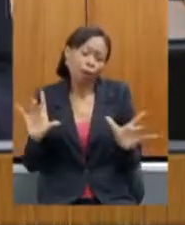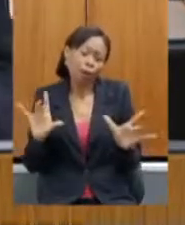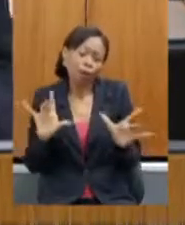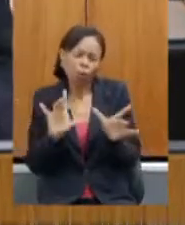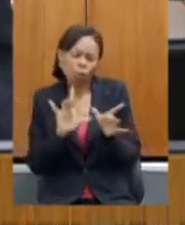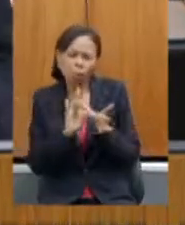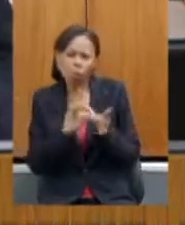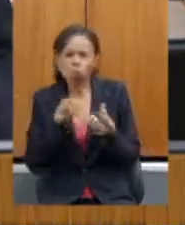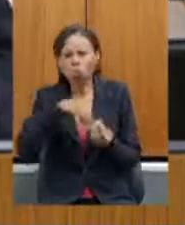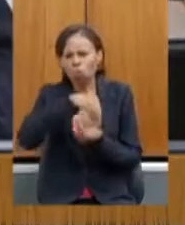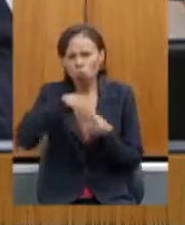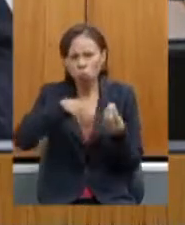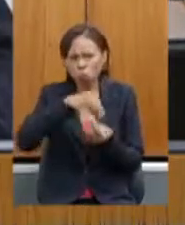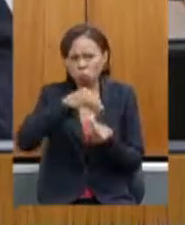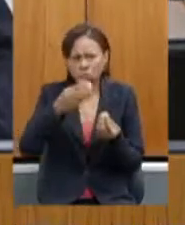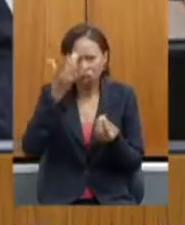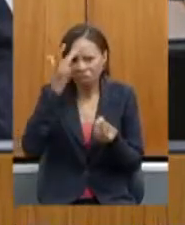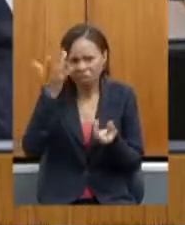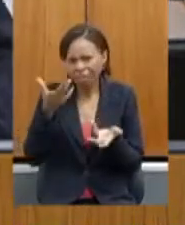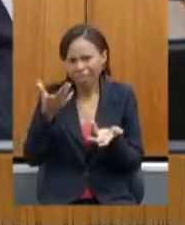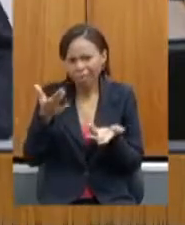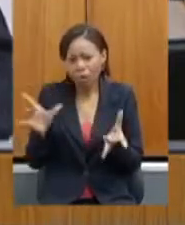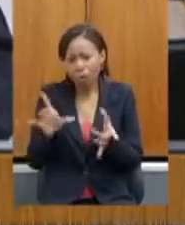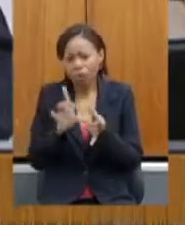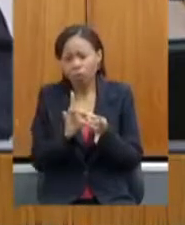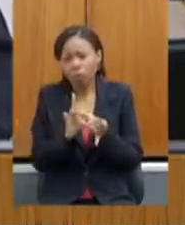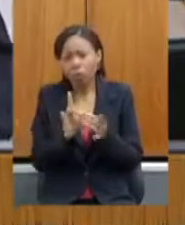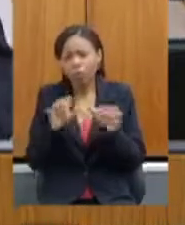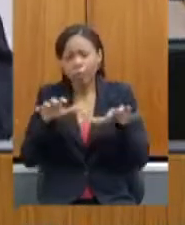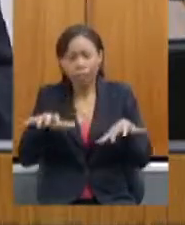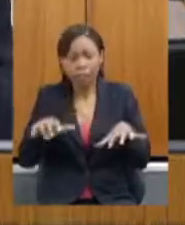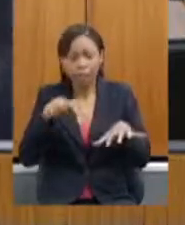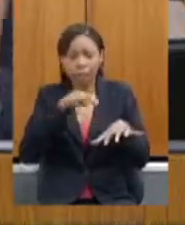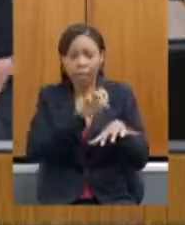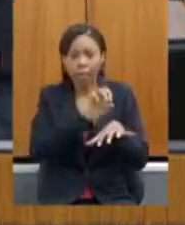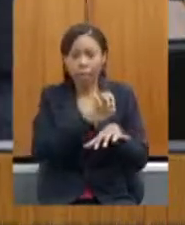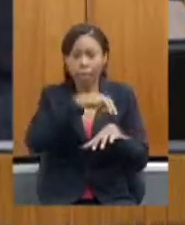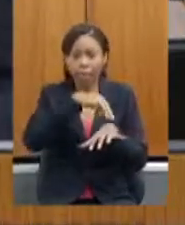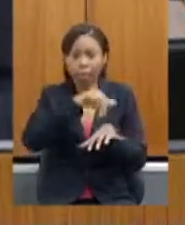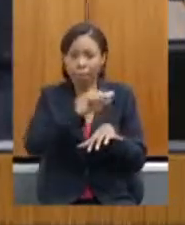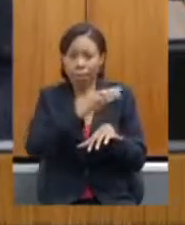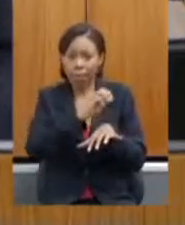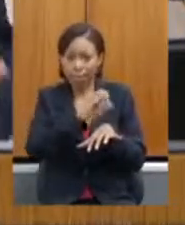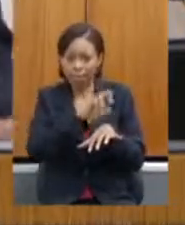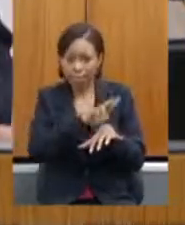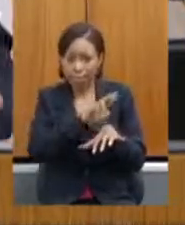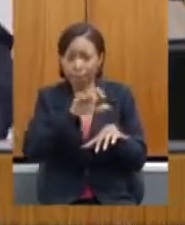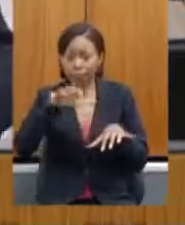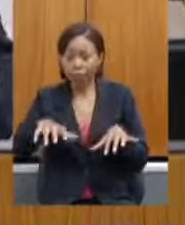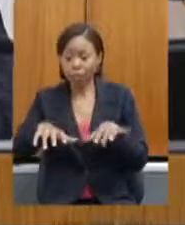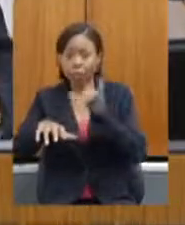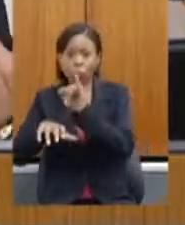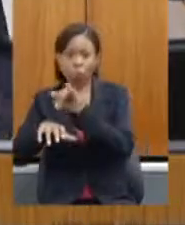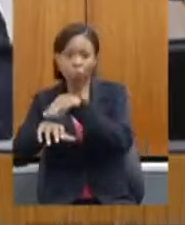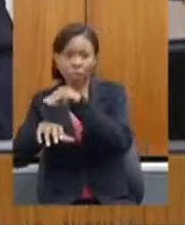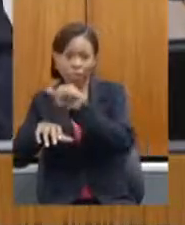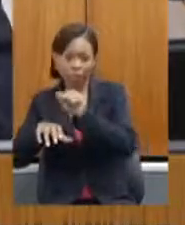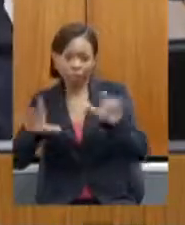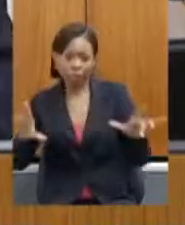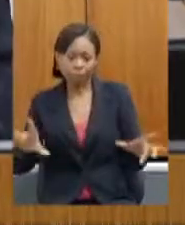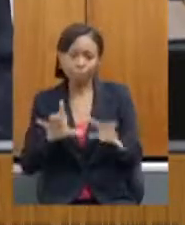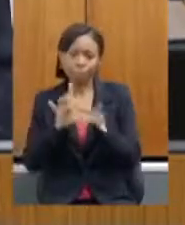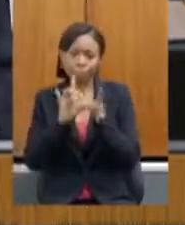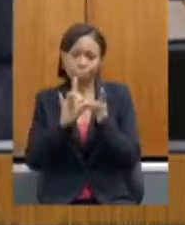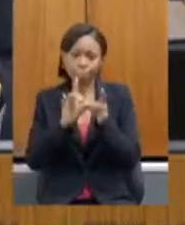fusão entre a EMATER e o IMA em que pé está isso quando que isso será discutido